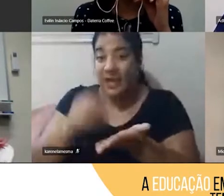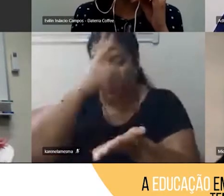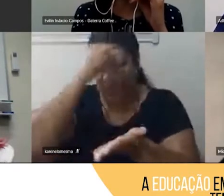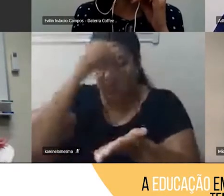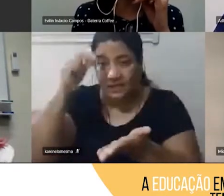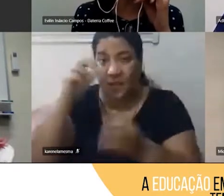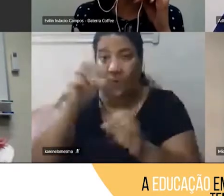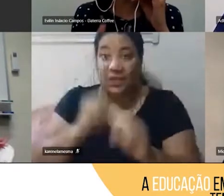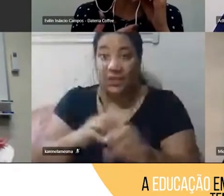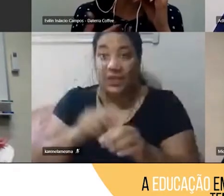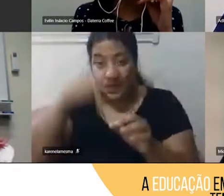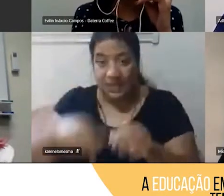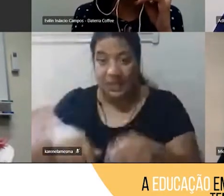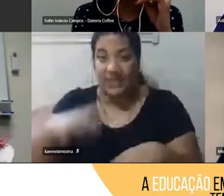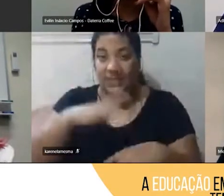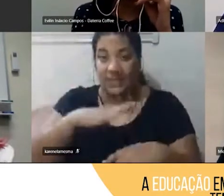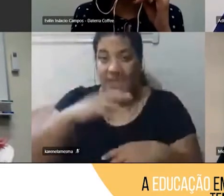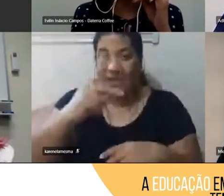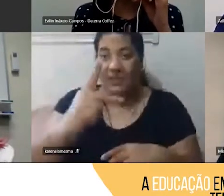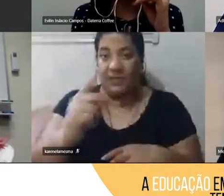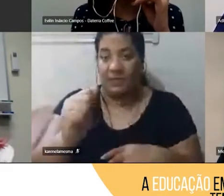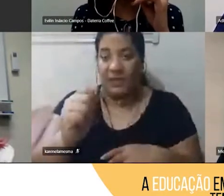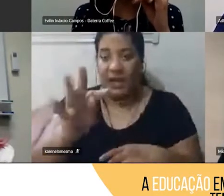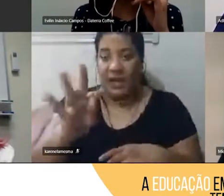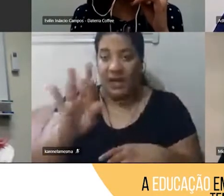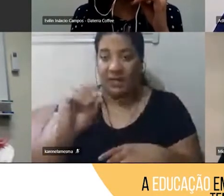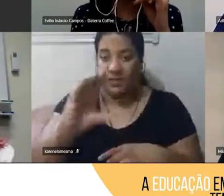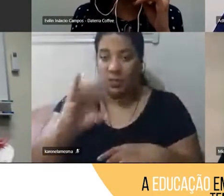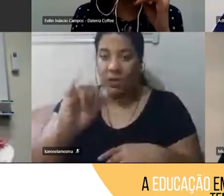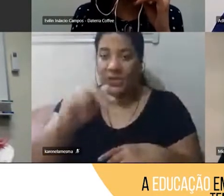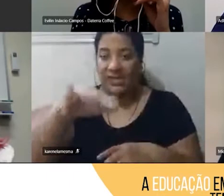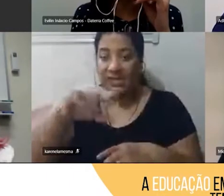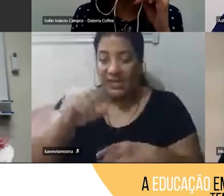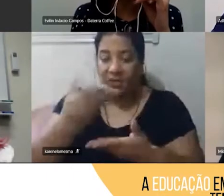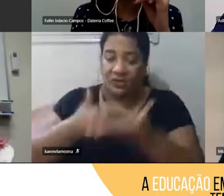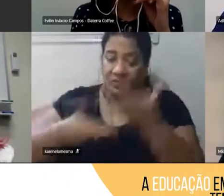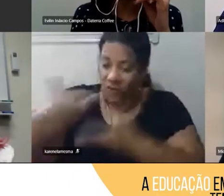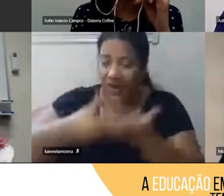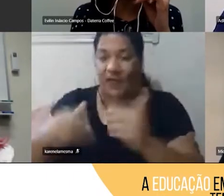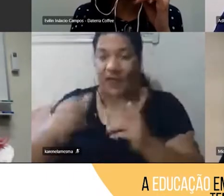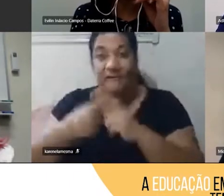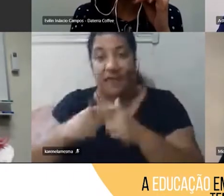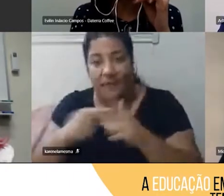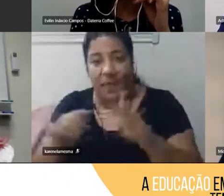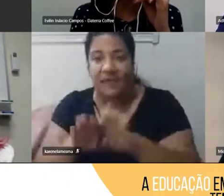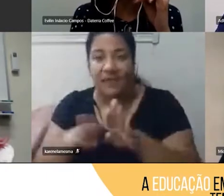promovendo esse espaço de troca de ferramentas e experiências voltadas para a área da educação.